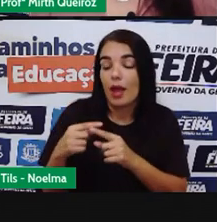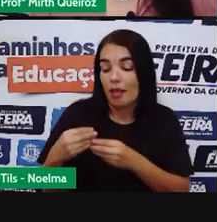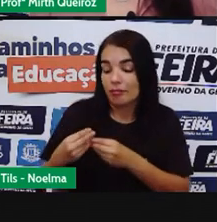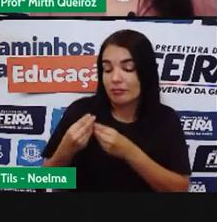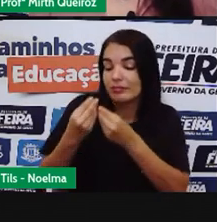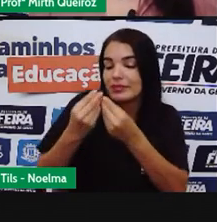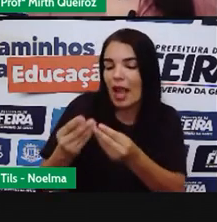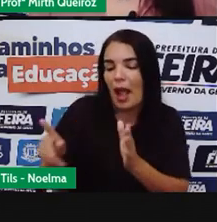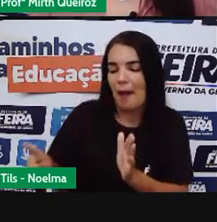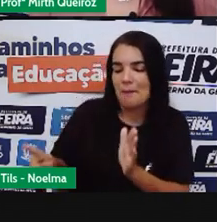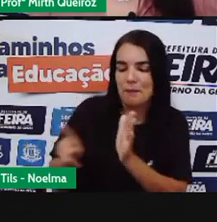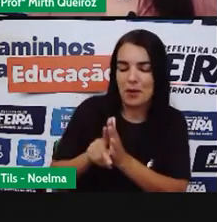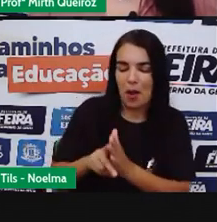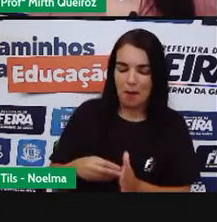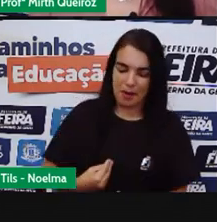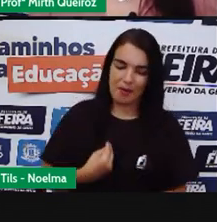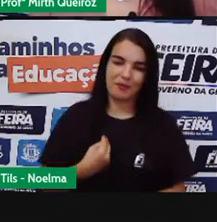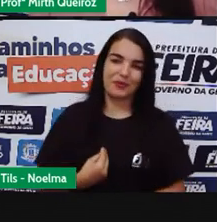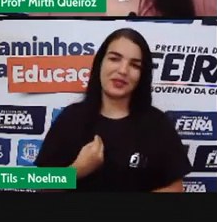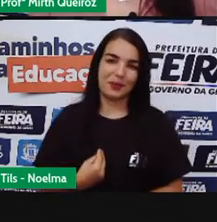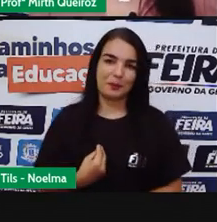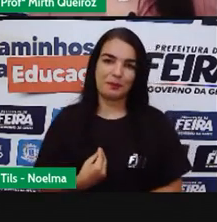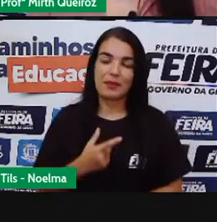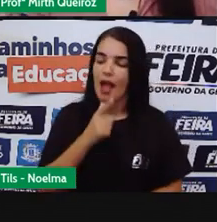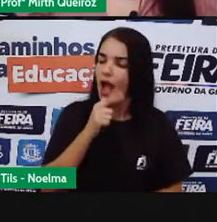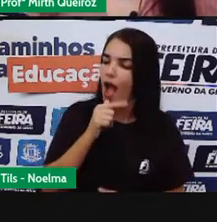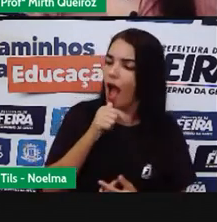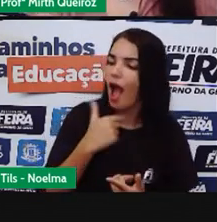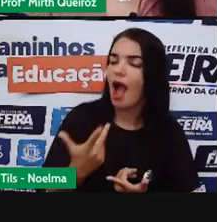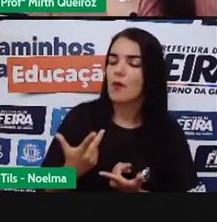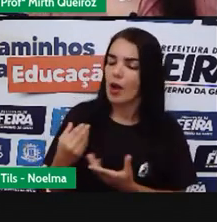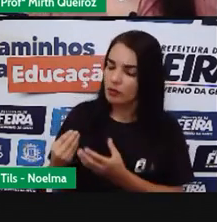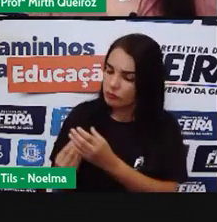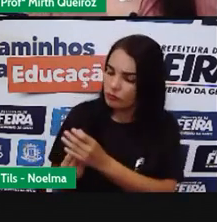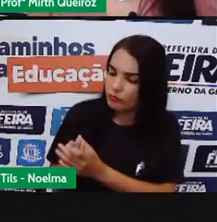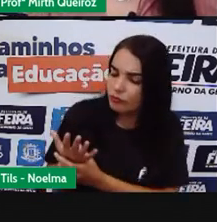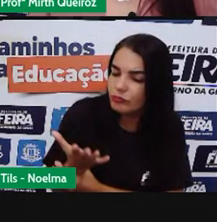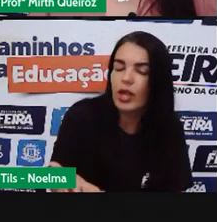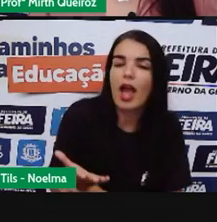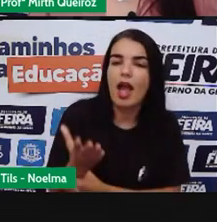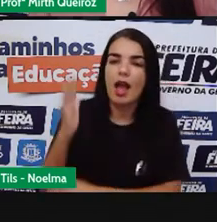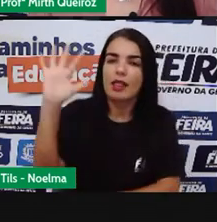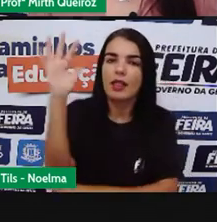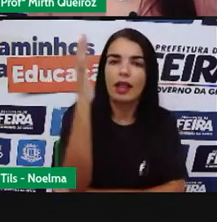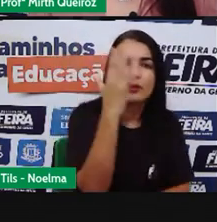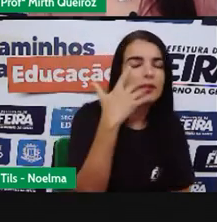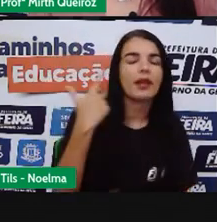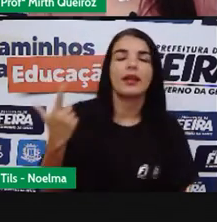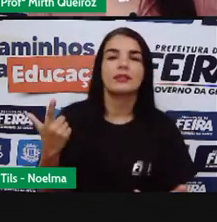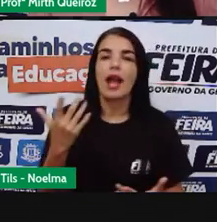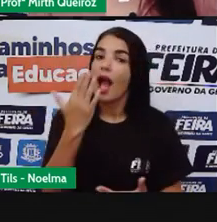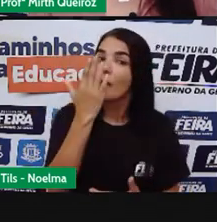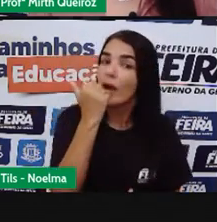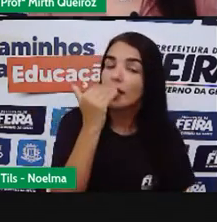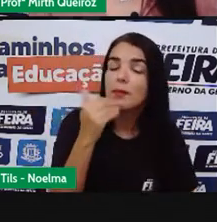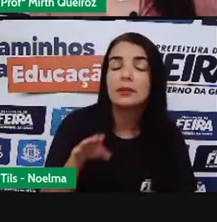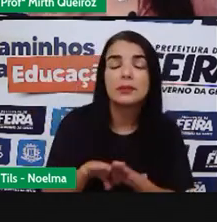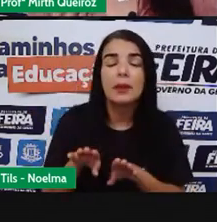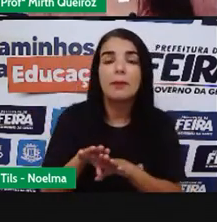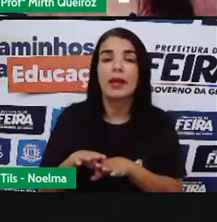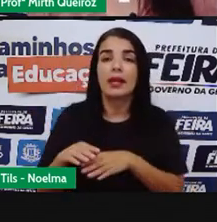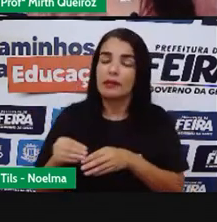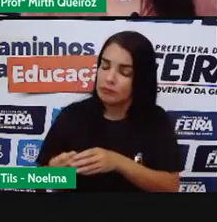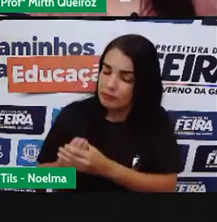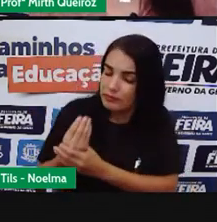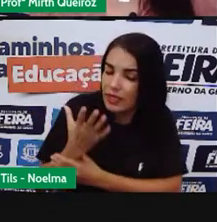própria vida A água vem aí a partir da natureza O nosso alimento vem aí a partir da natureza Nós